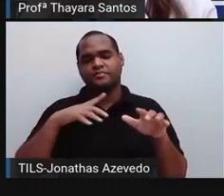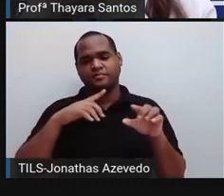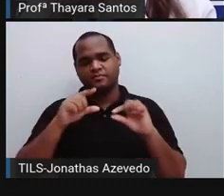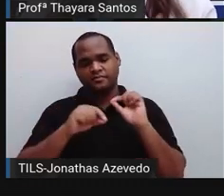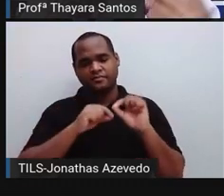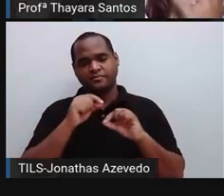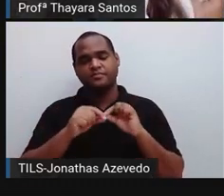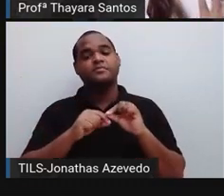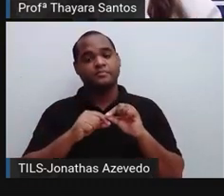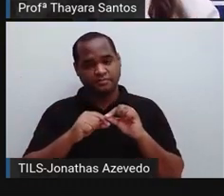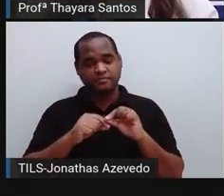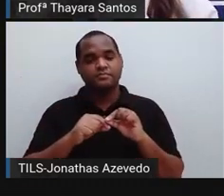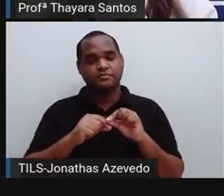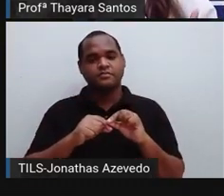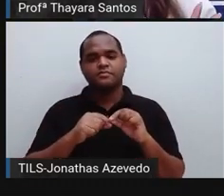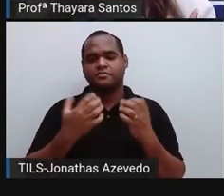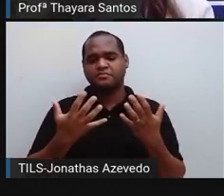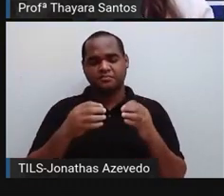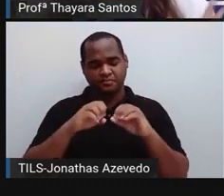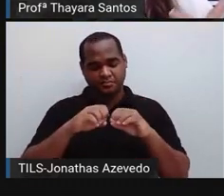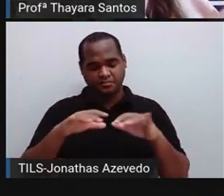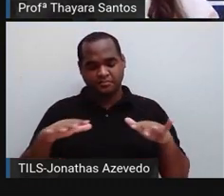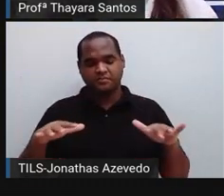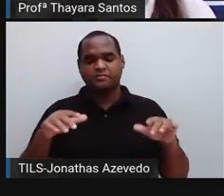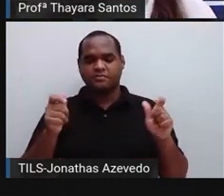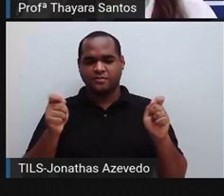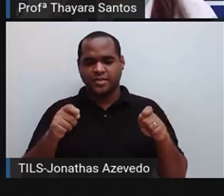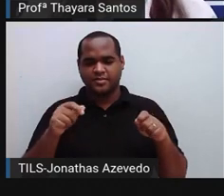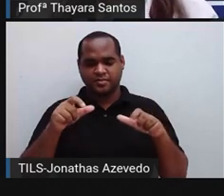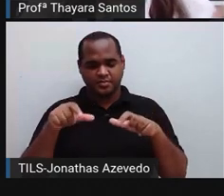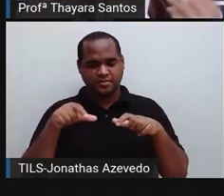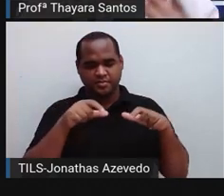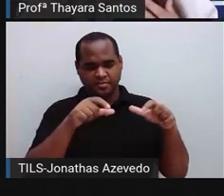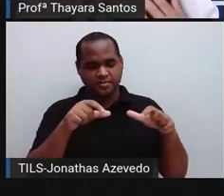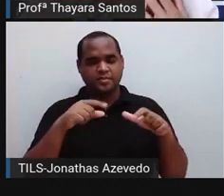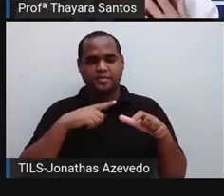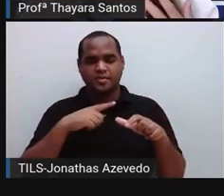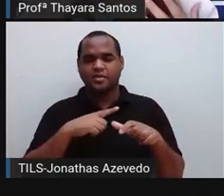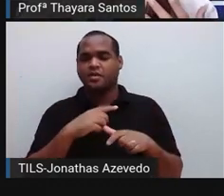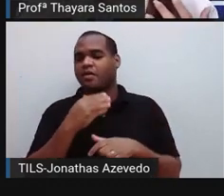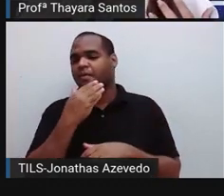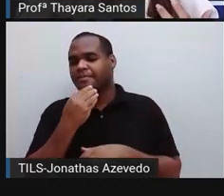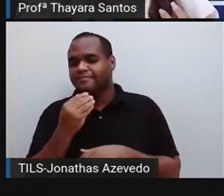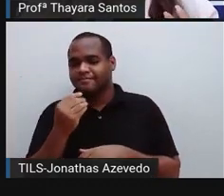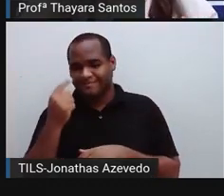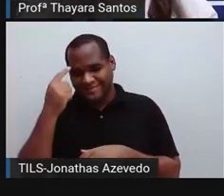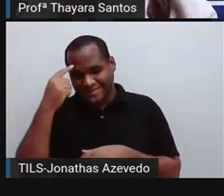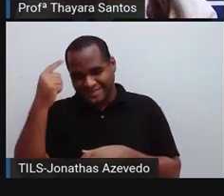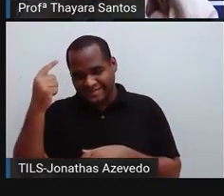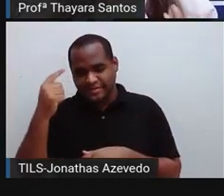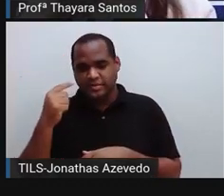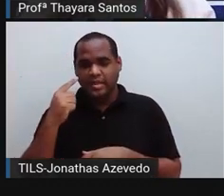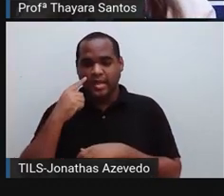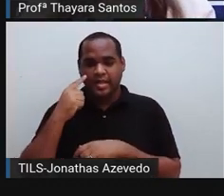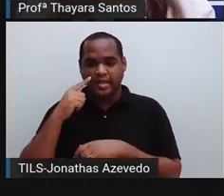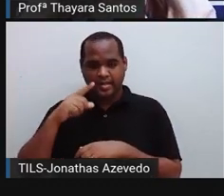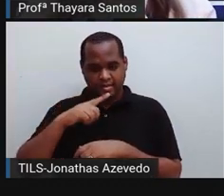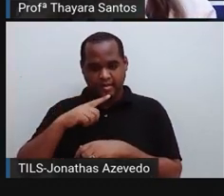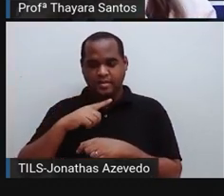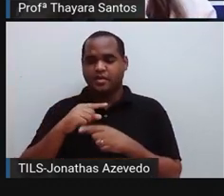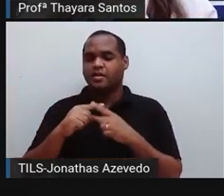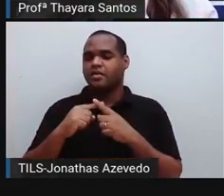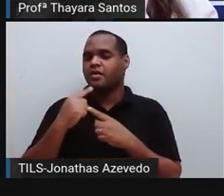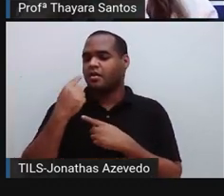tanto pode se manifestar na região genital, quanto na região oral, né? Na boca também pode desenvolver